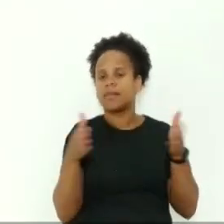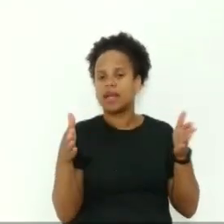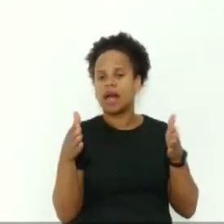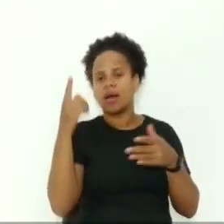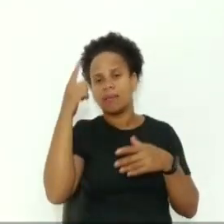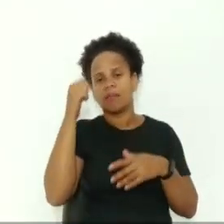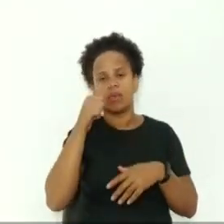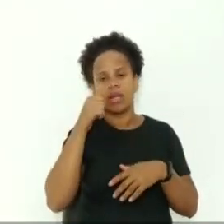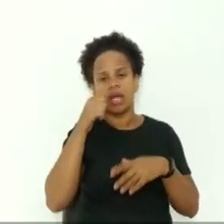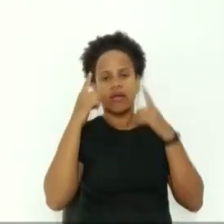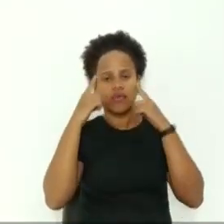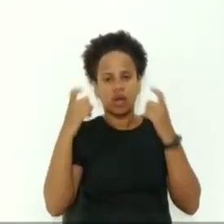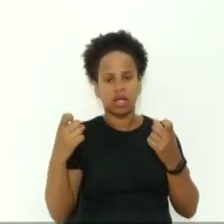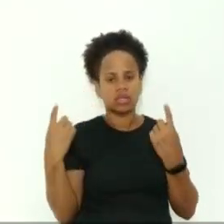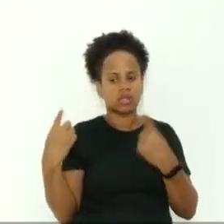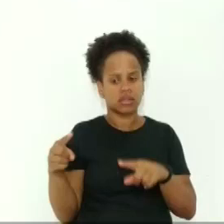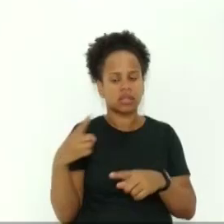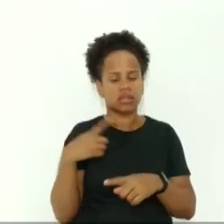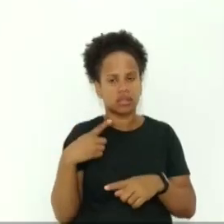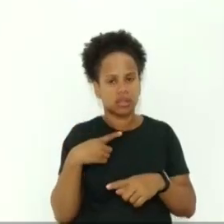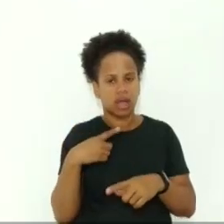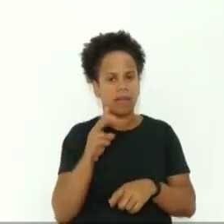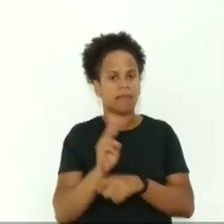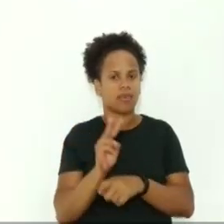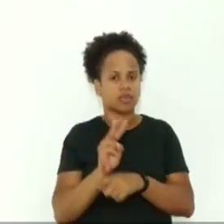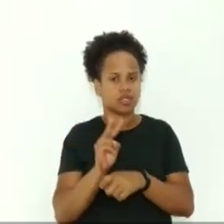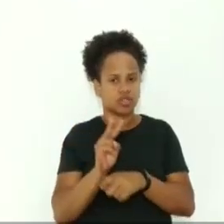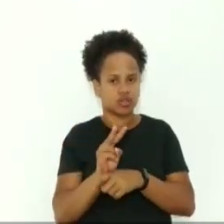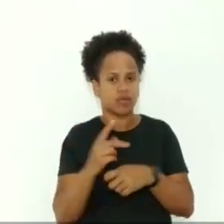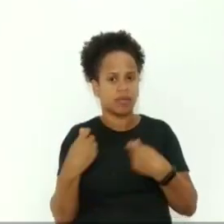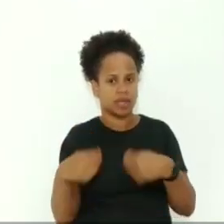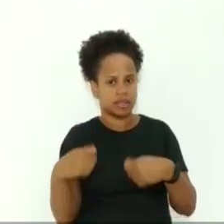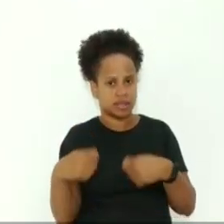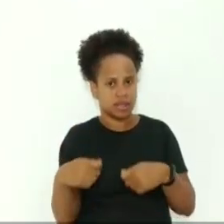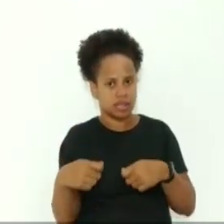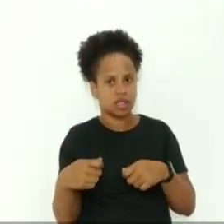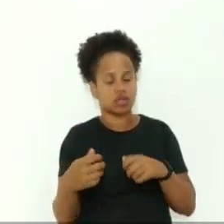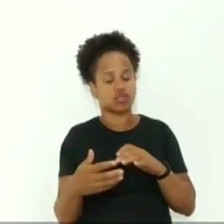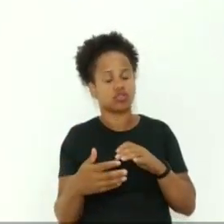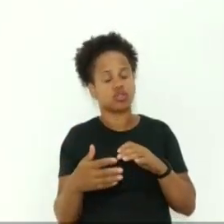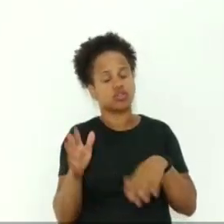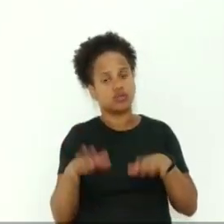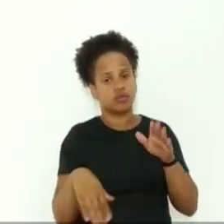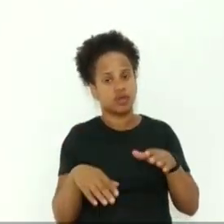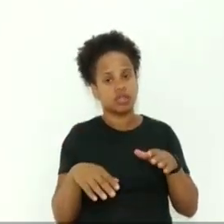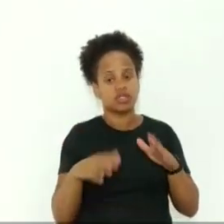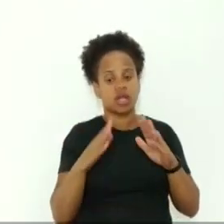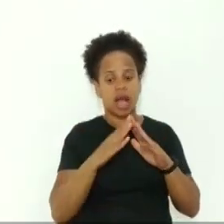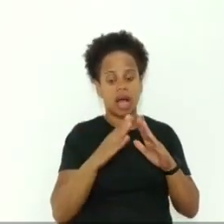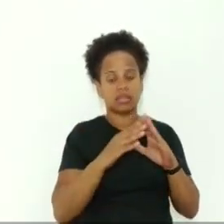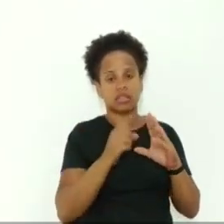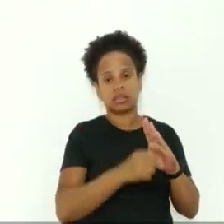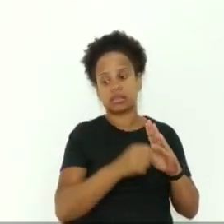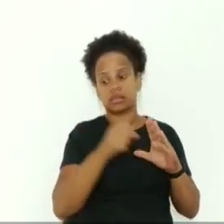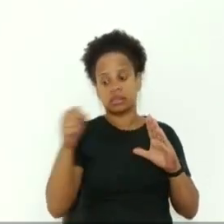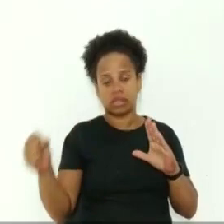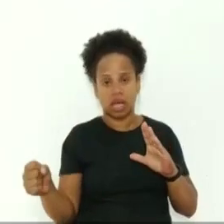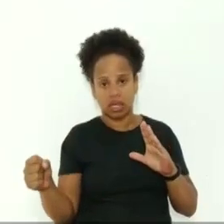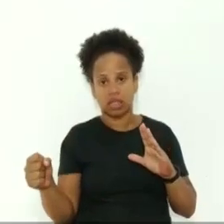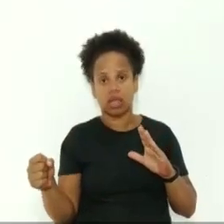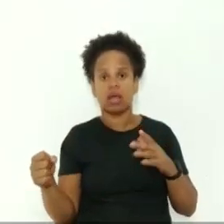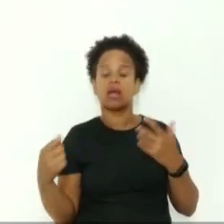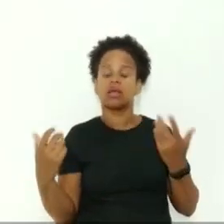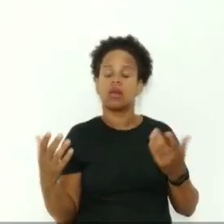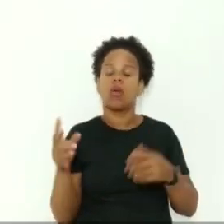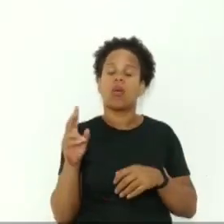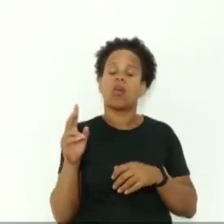que têm medida protetiva, que precisam ser retiradas dos seus lares, elas possam ser amparadas pelo aluguel social. Então, isso é um